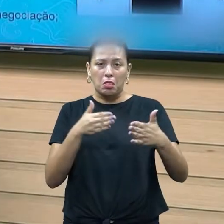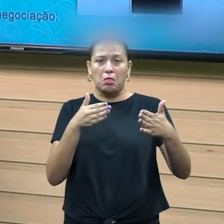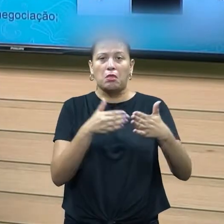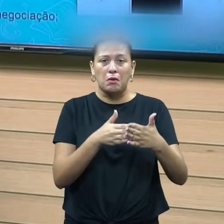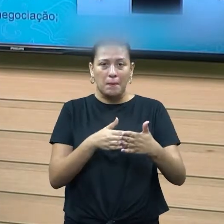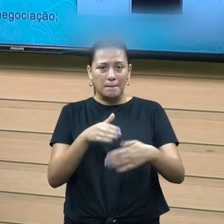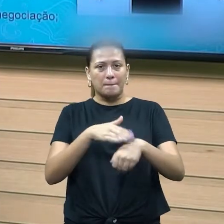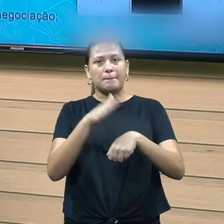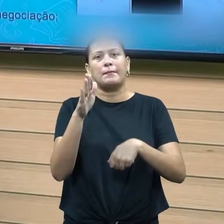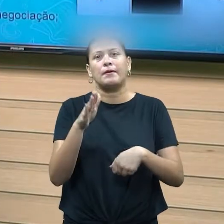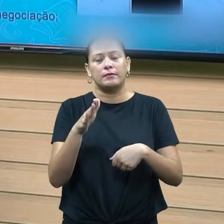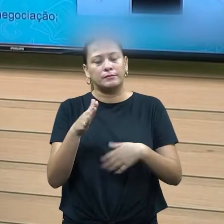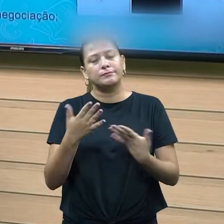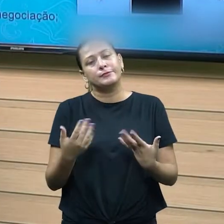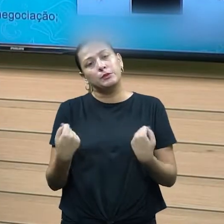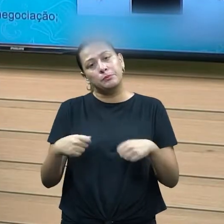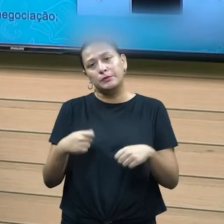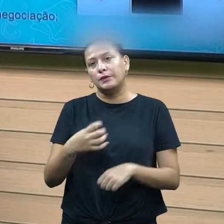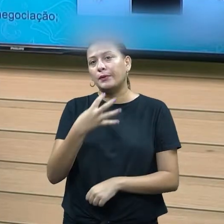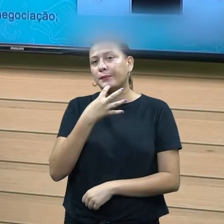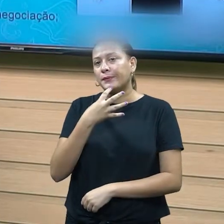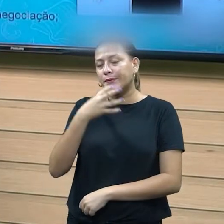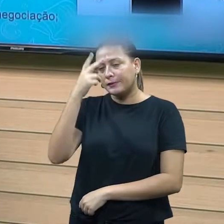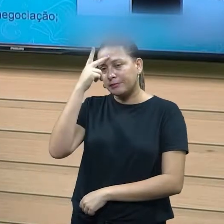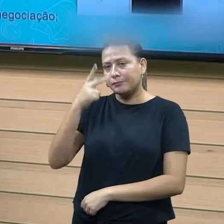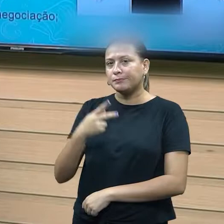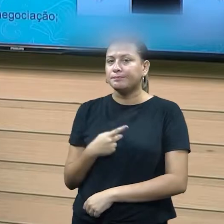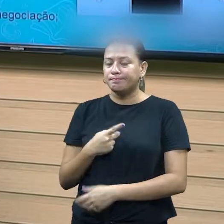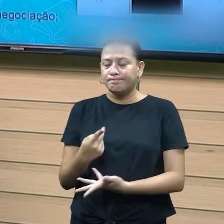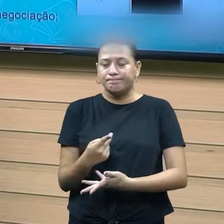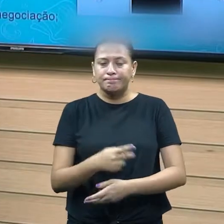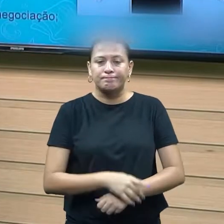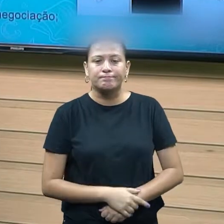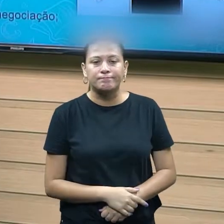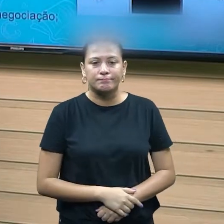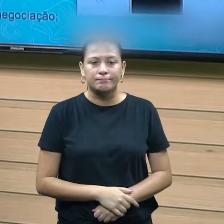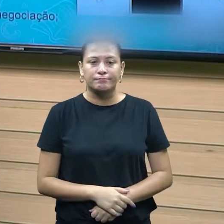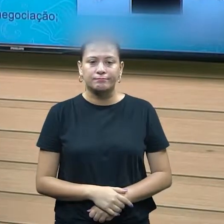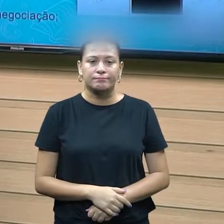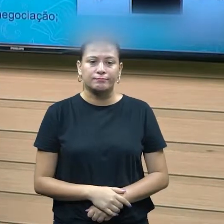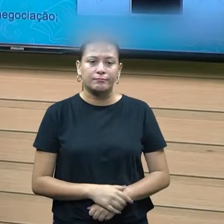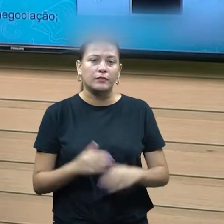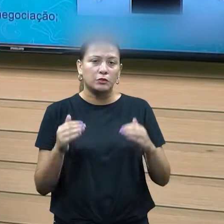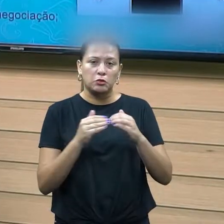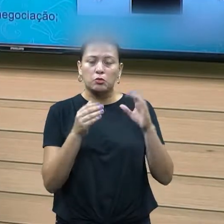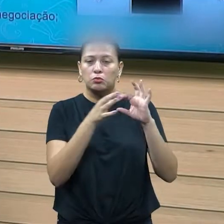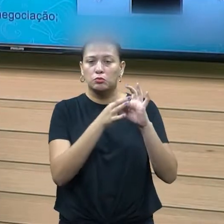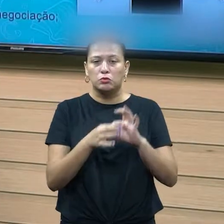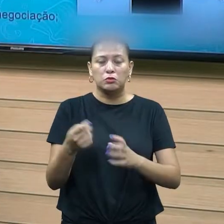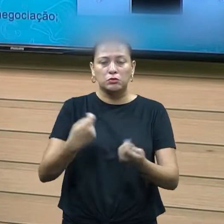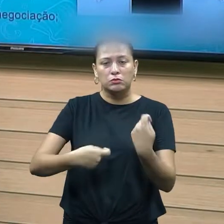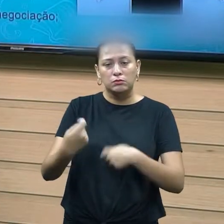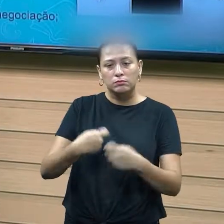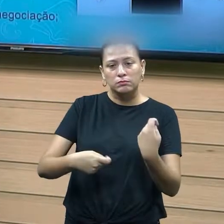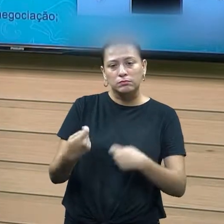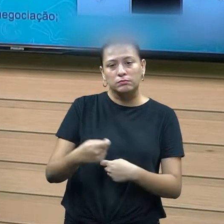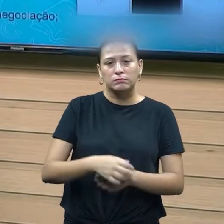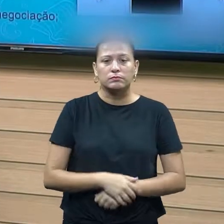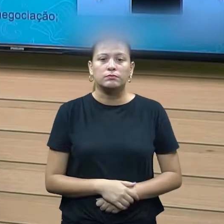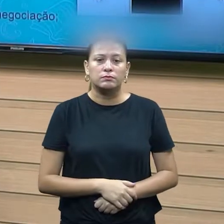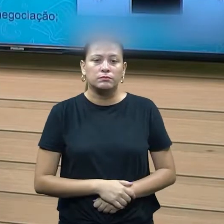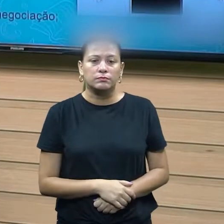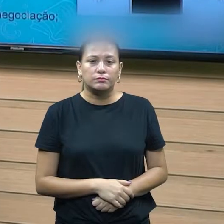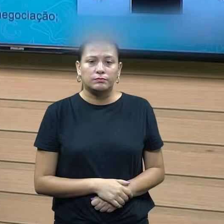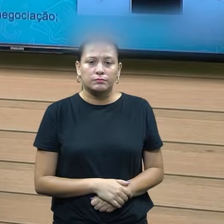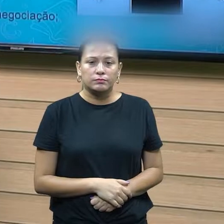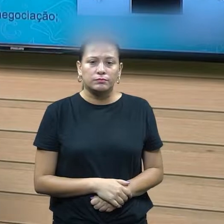Então, portanto, deve-se conhecer, né, os limites até onde se pode ir diante dessa situação, desse processo de negociar. Por isso que ela diz, né,